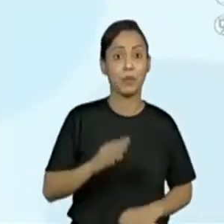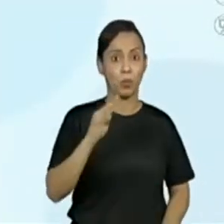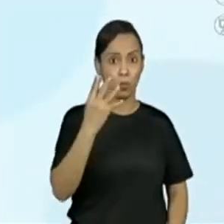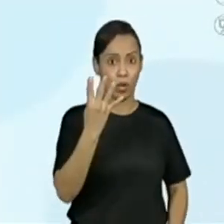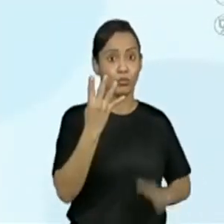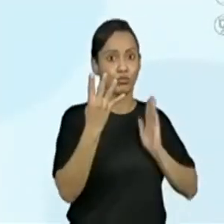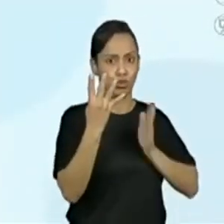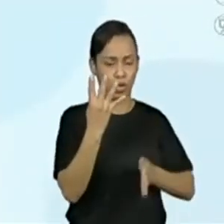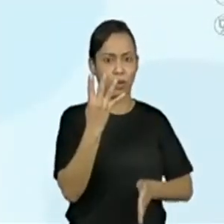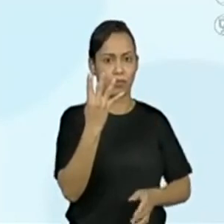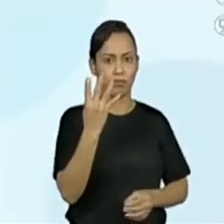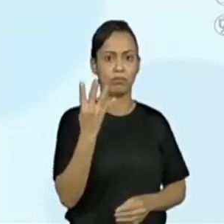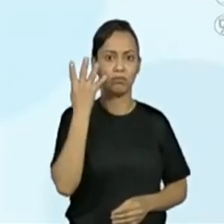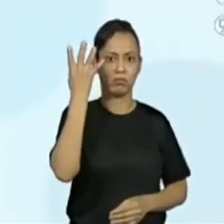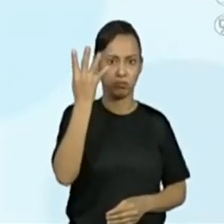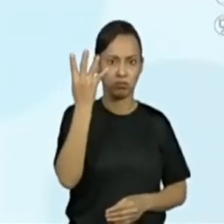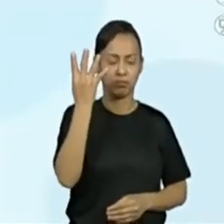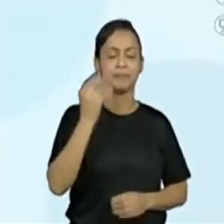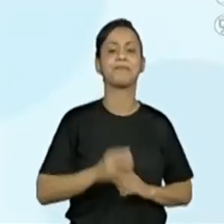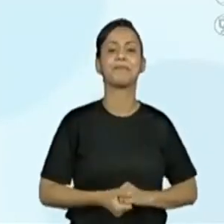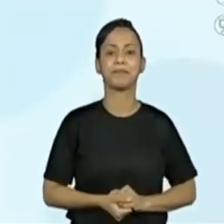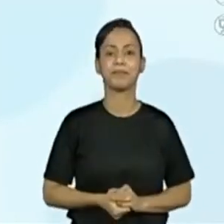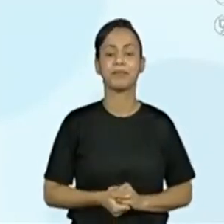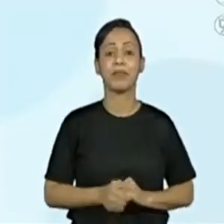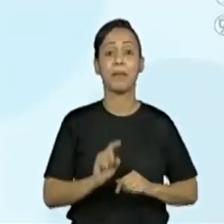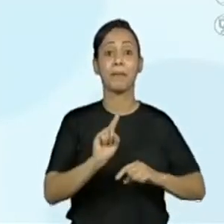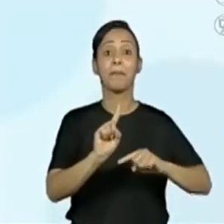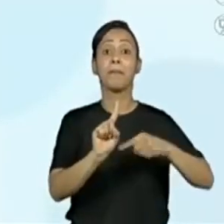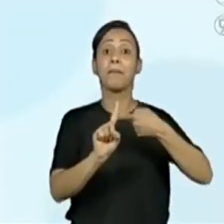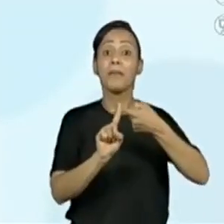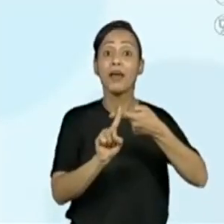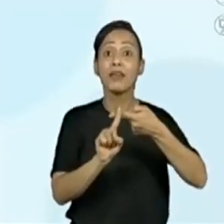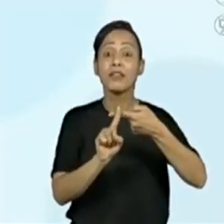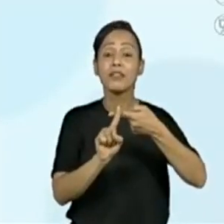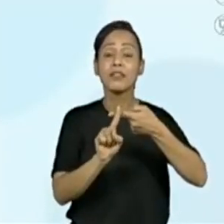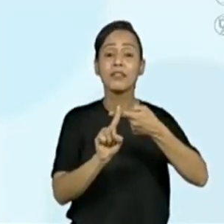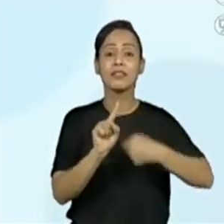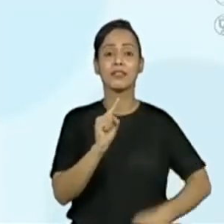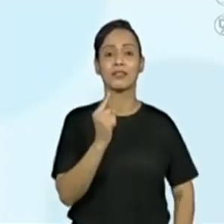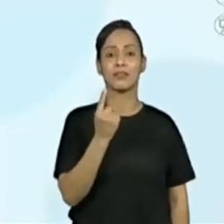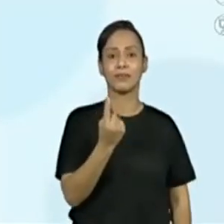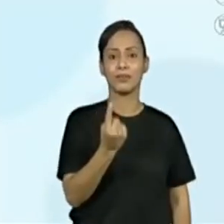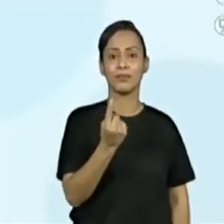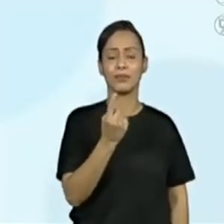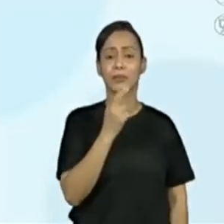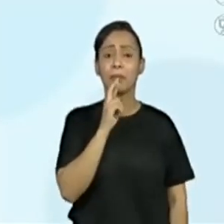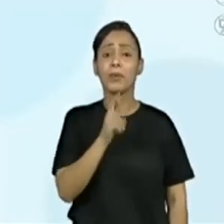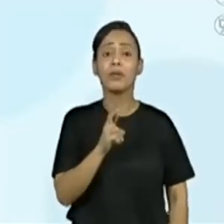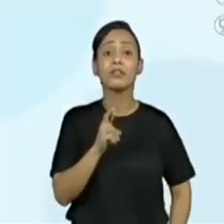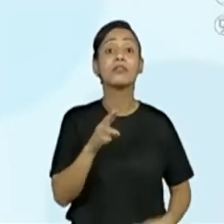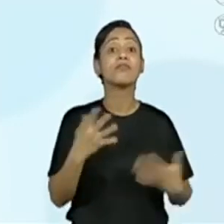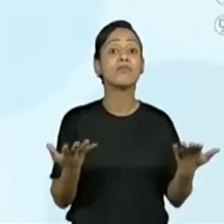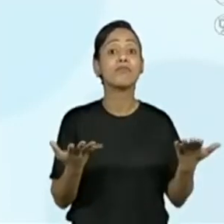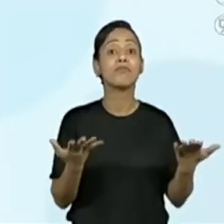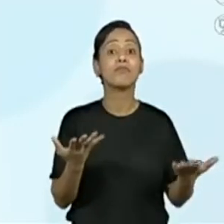4, nós vamos fazer mais 1. E chegaremos, então, no número